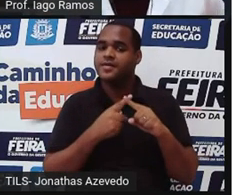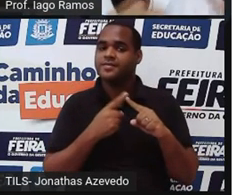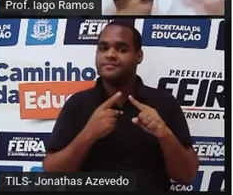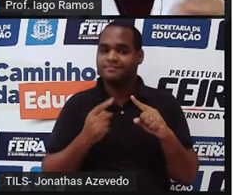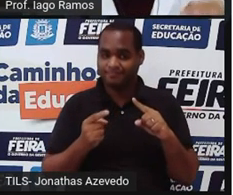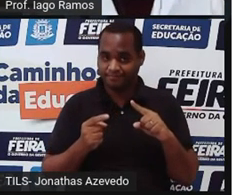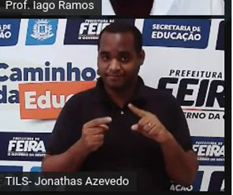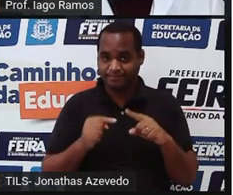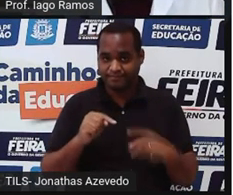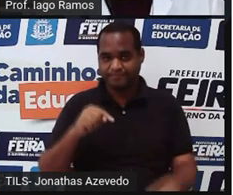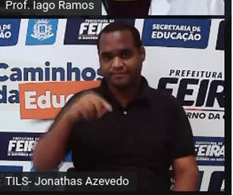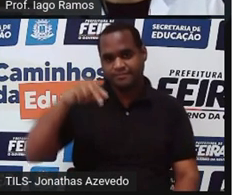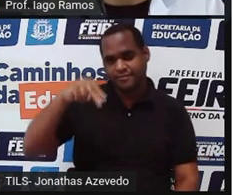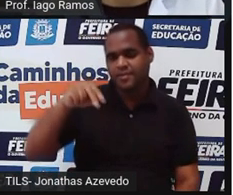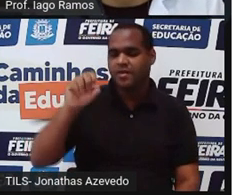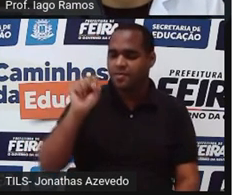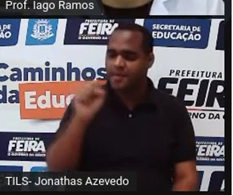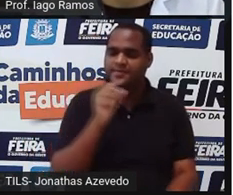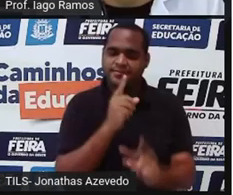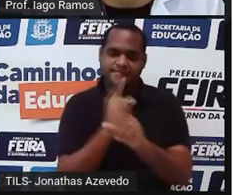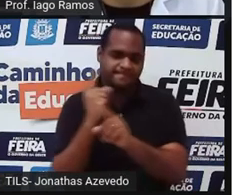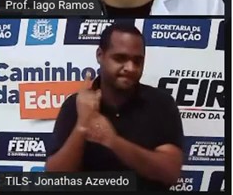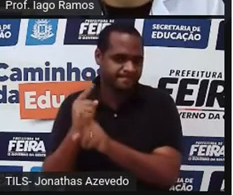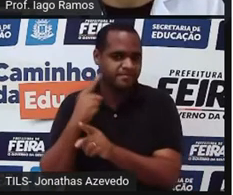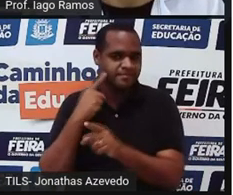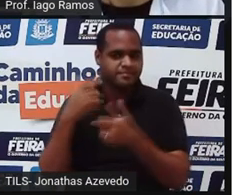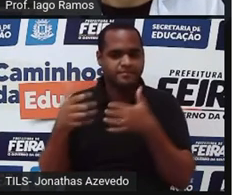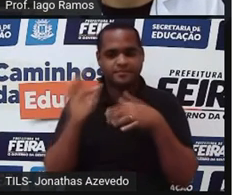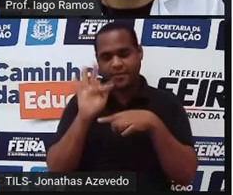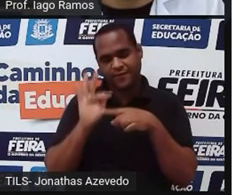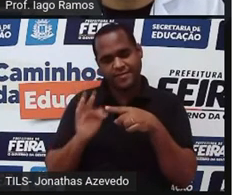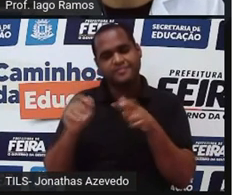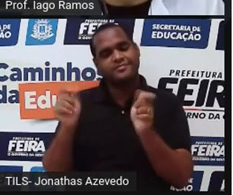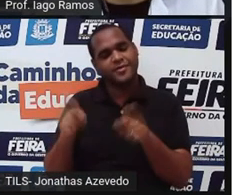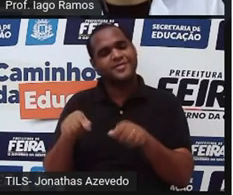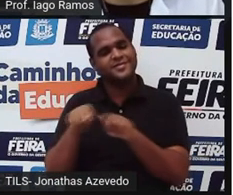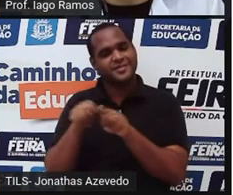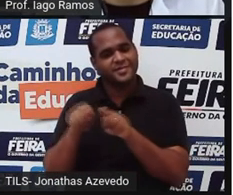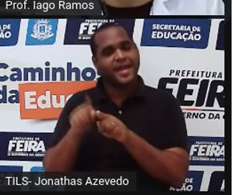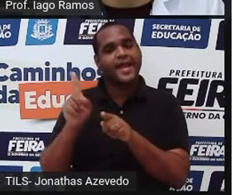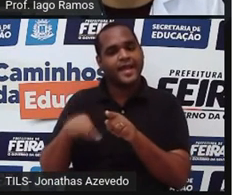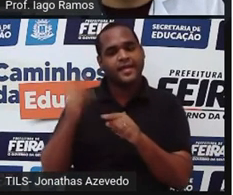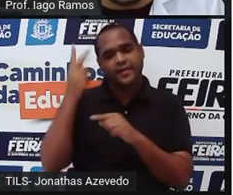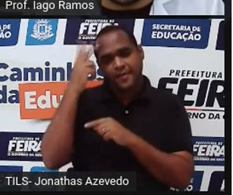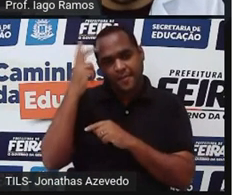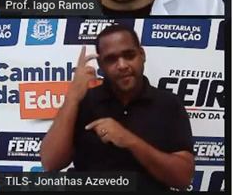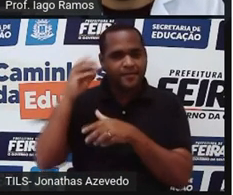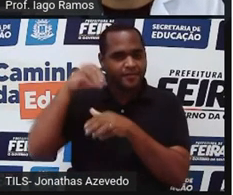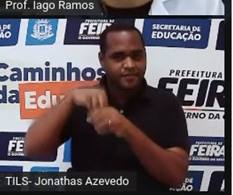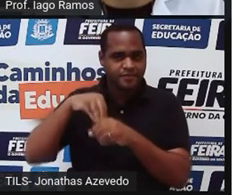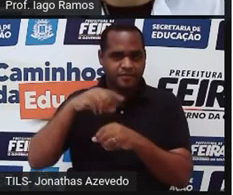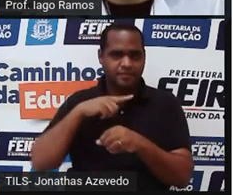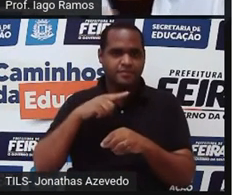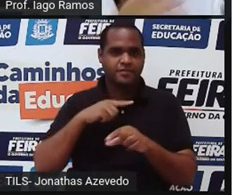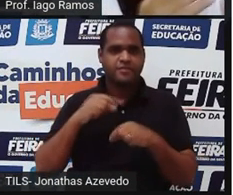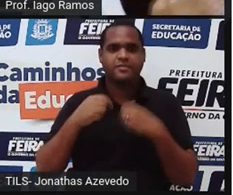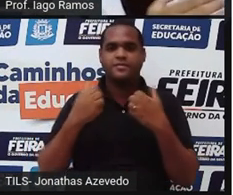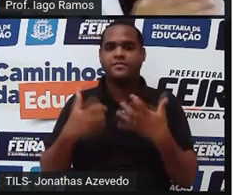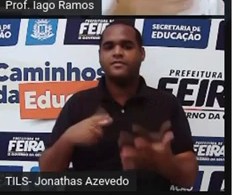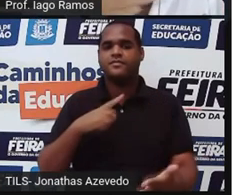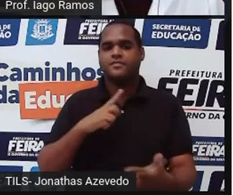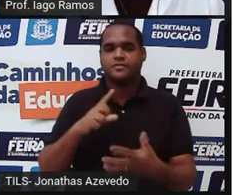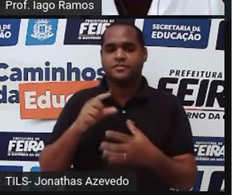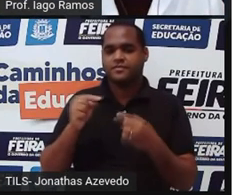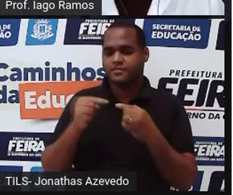os naturais podem ser encontrados a partir de frações e os naturais estão dentro dos inteiros porque a